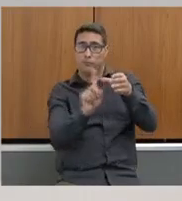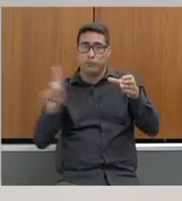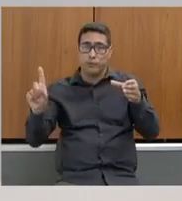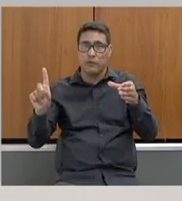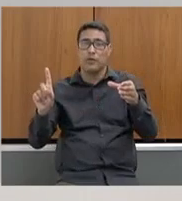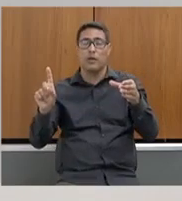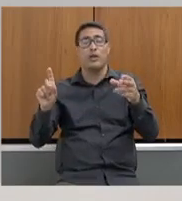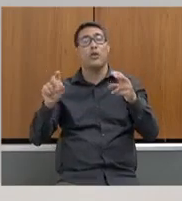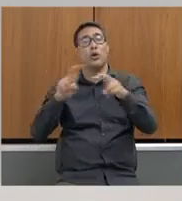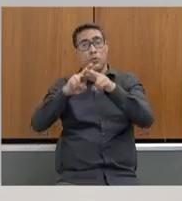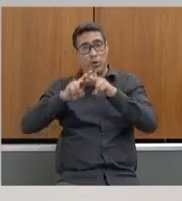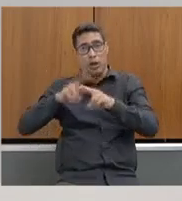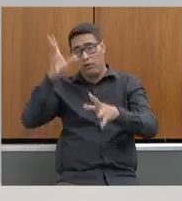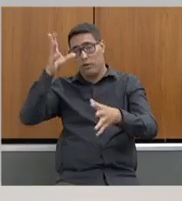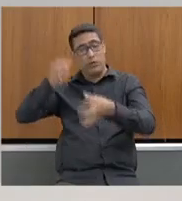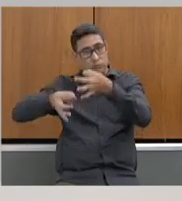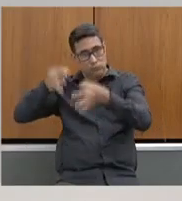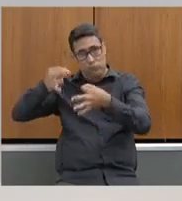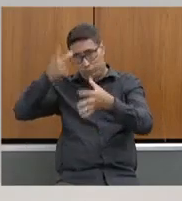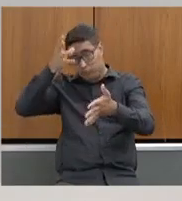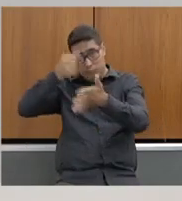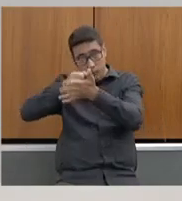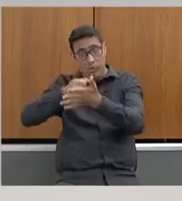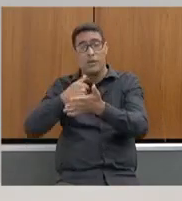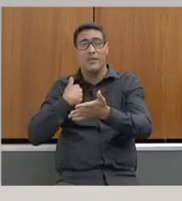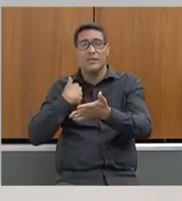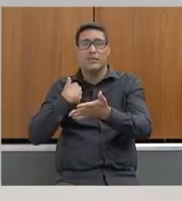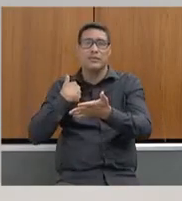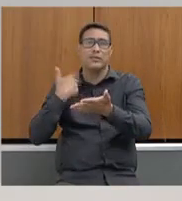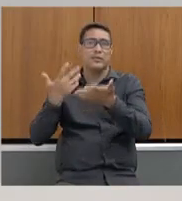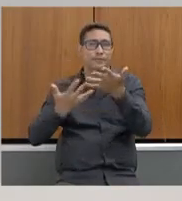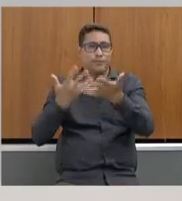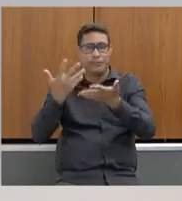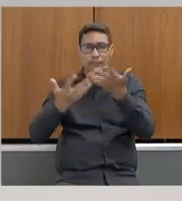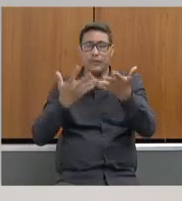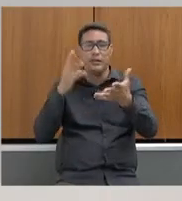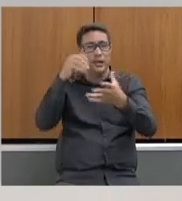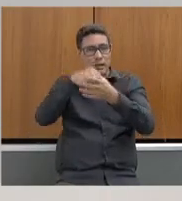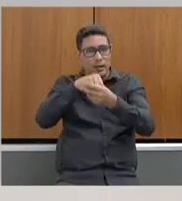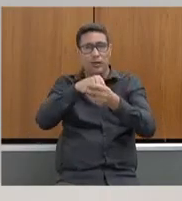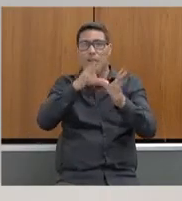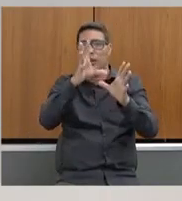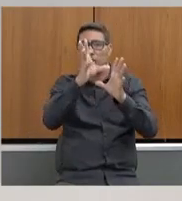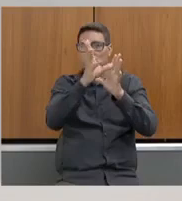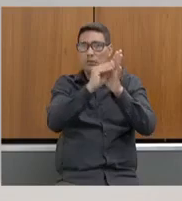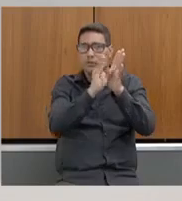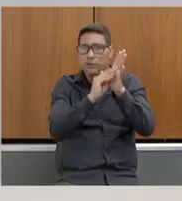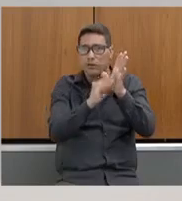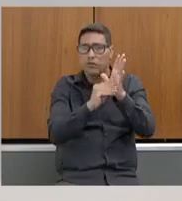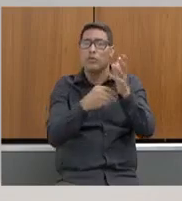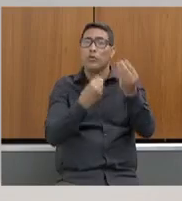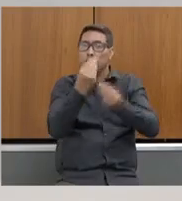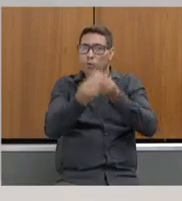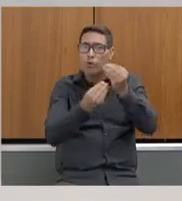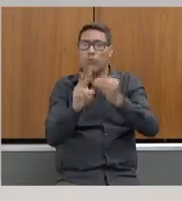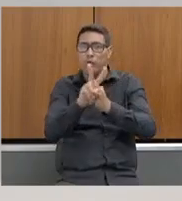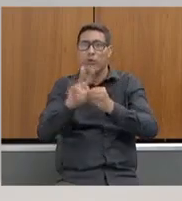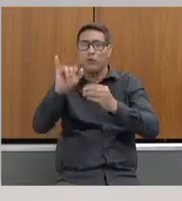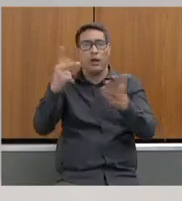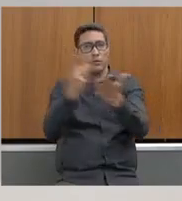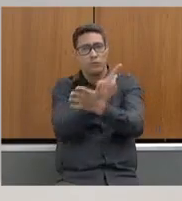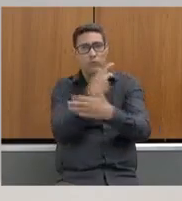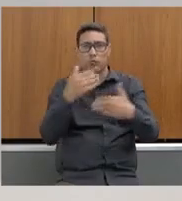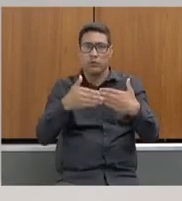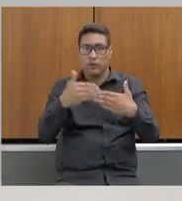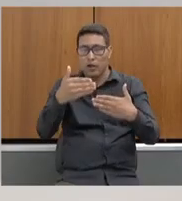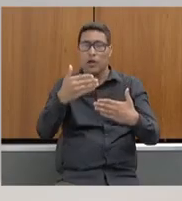cada decisão judicial, ela traz no seu conteúdo a forma que isso deve acontecer e